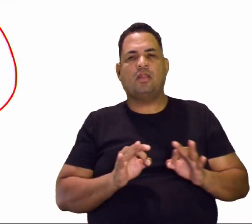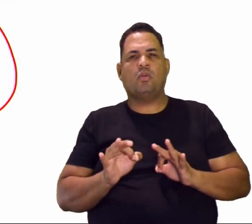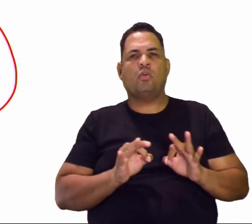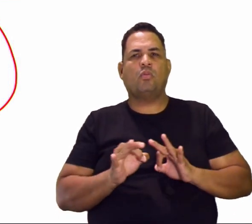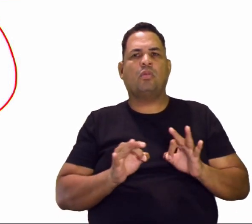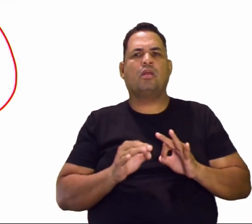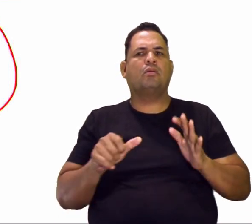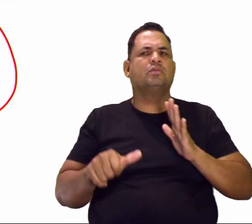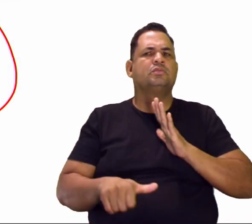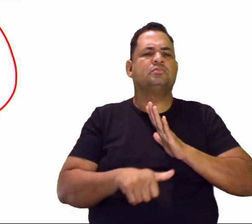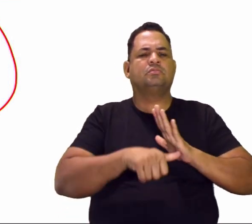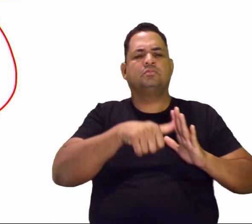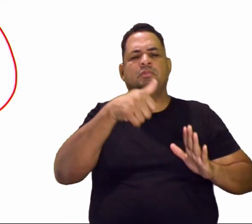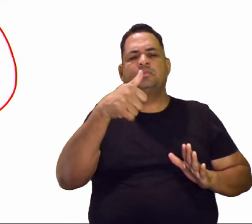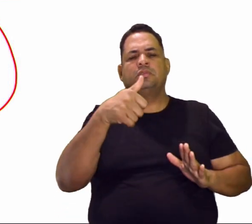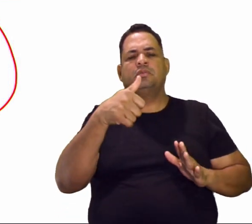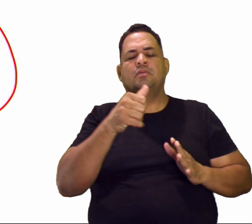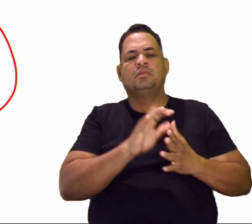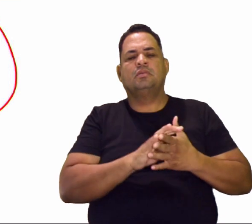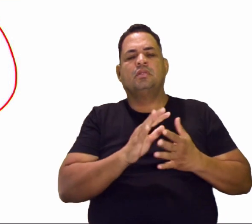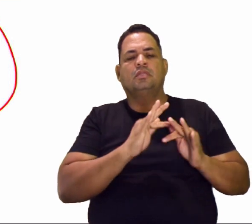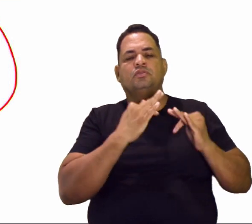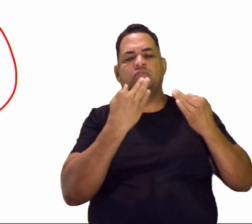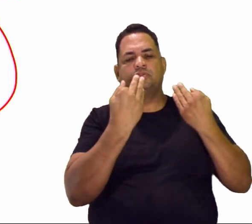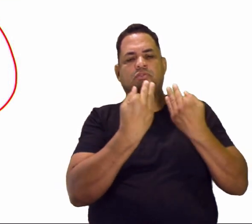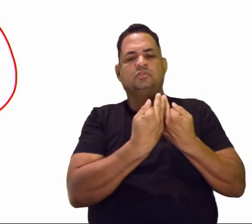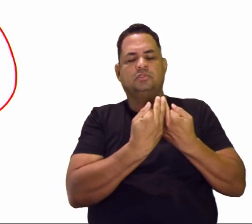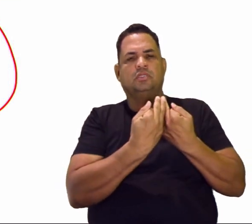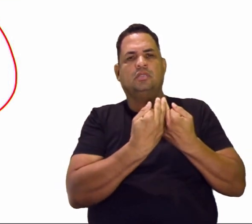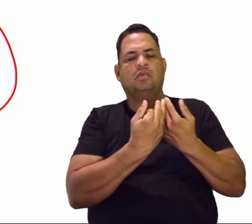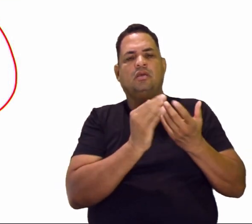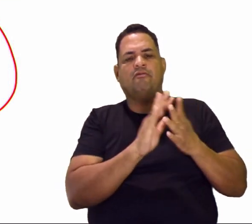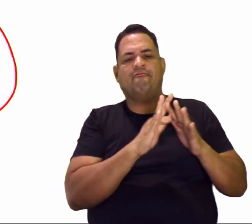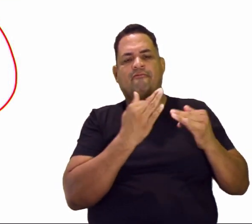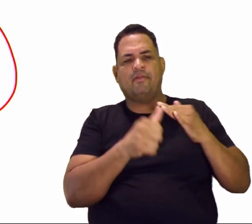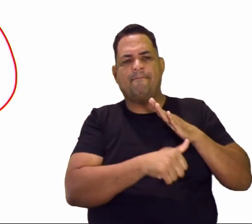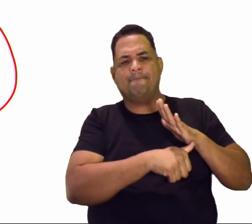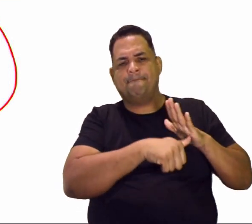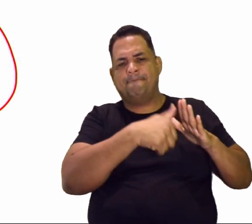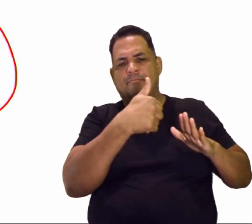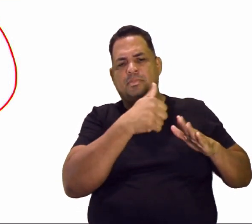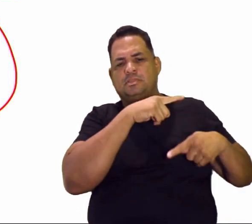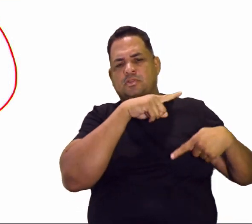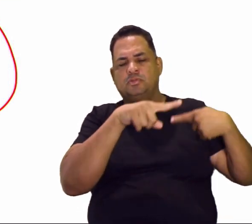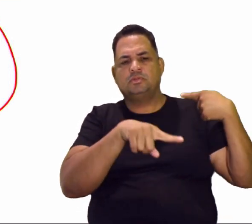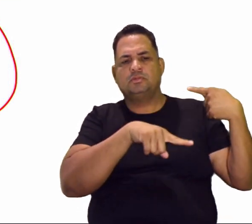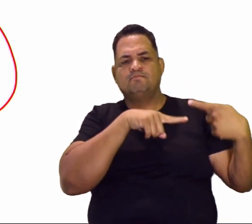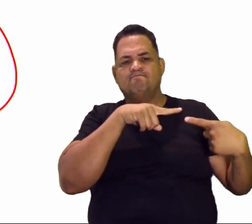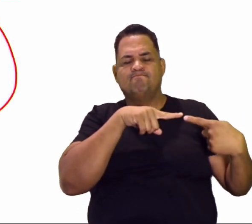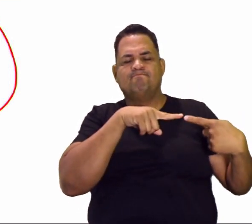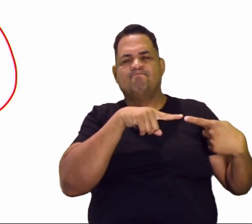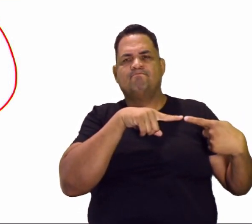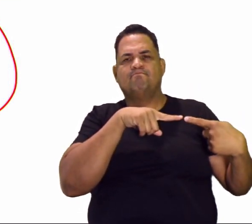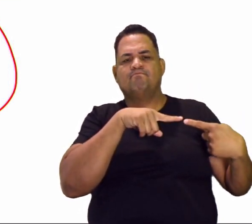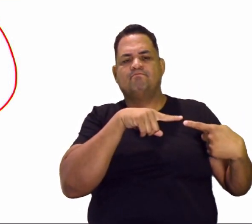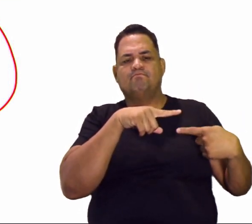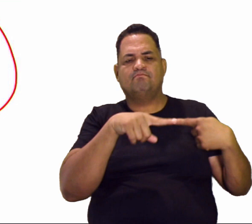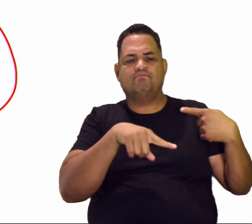e o secundário. O primário é feito por quem? Pela família, né, gente? A família, ela faz esse papel de